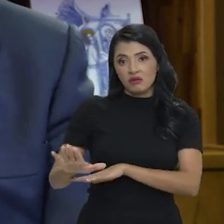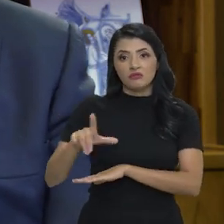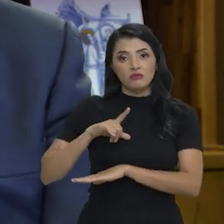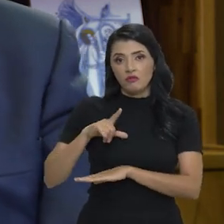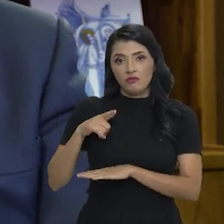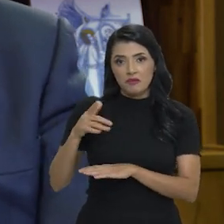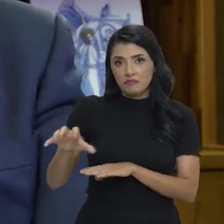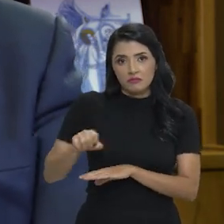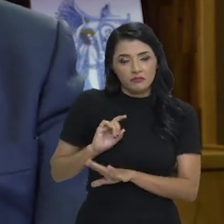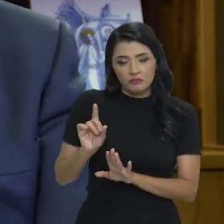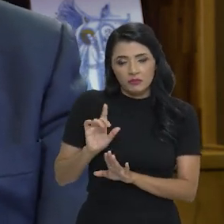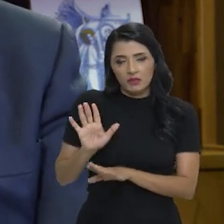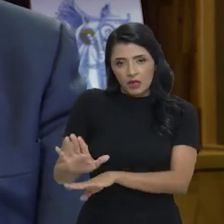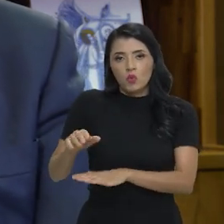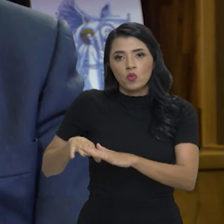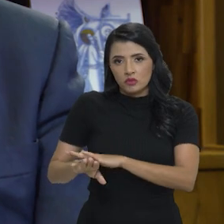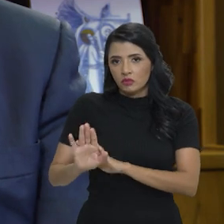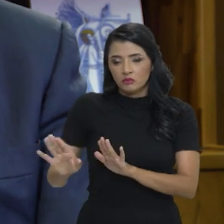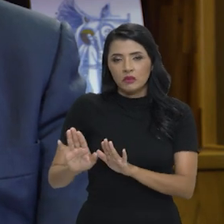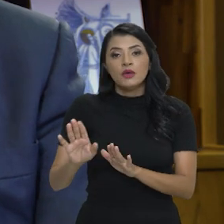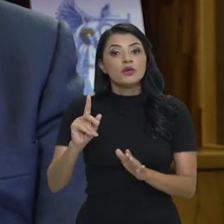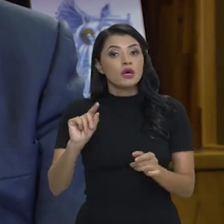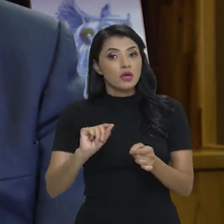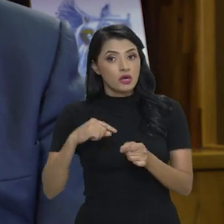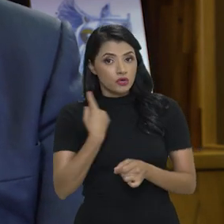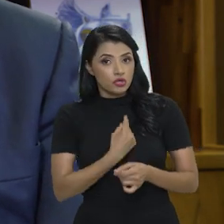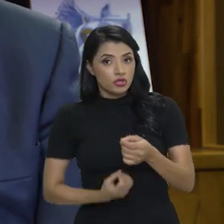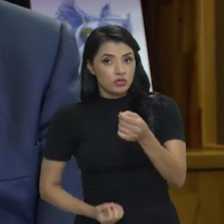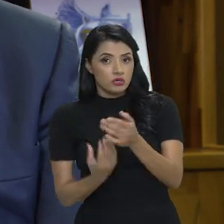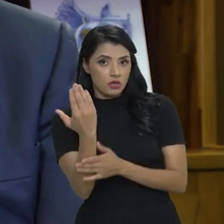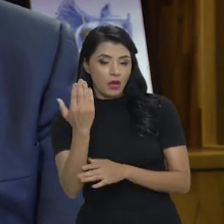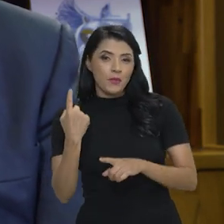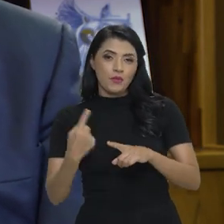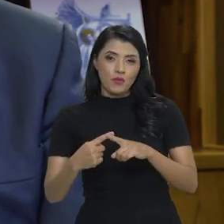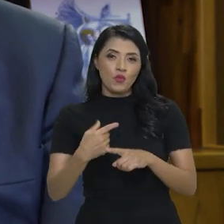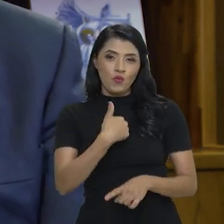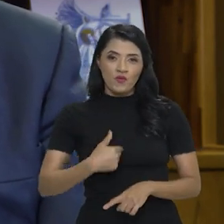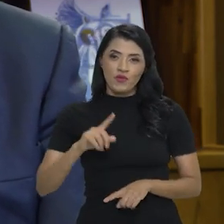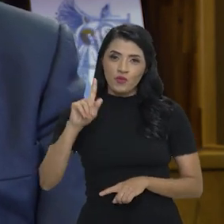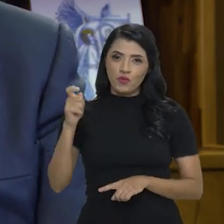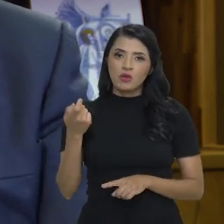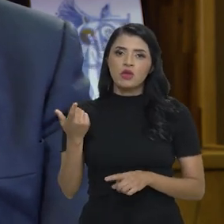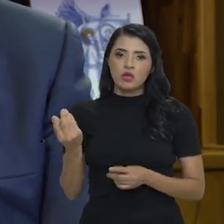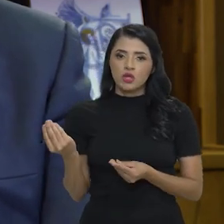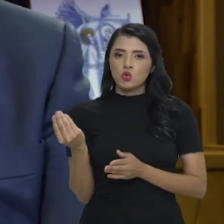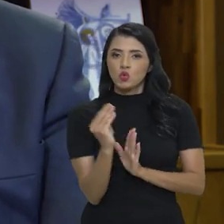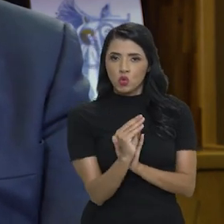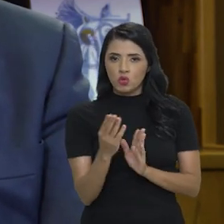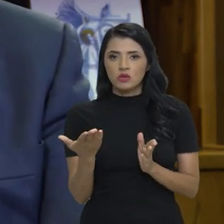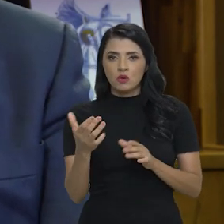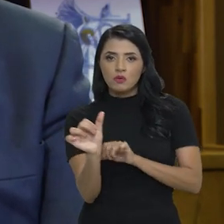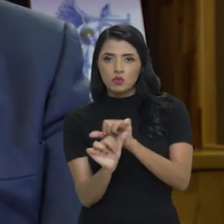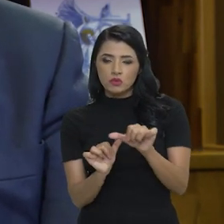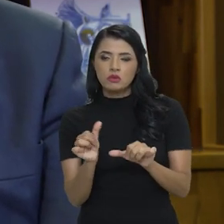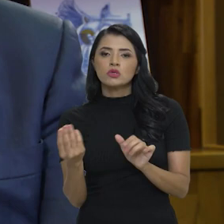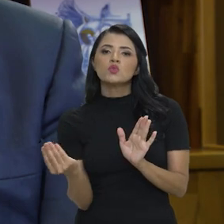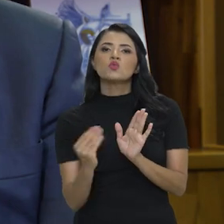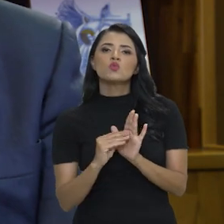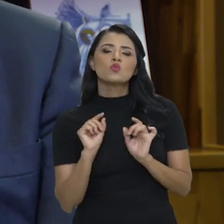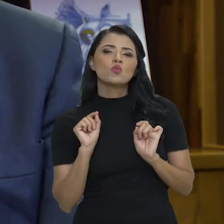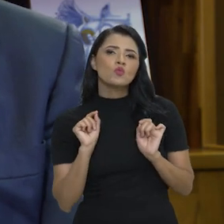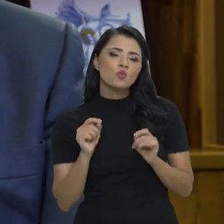O que nós vamos criar, porque o governo anterior trouxe nesta mudança, introduziu